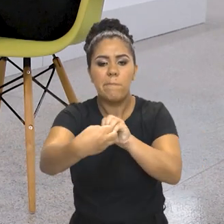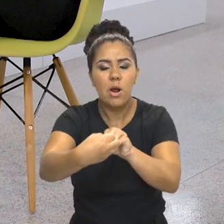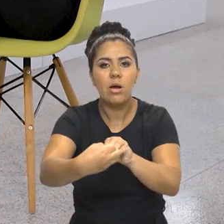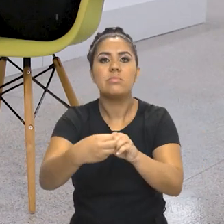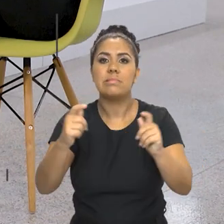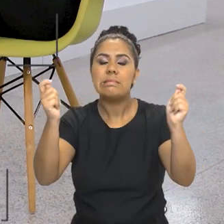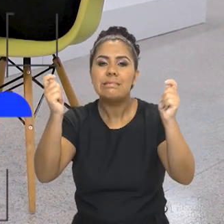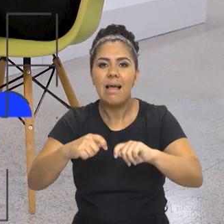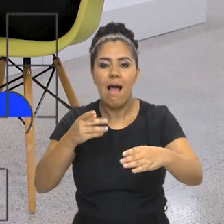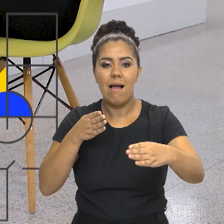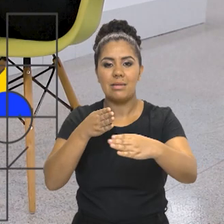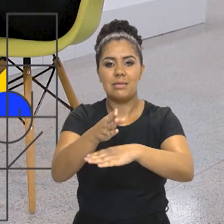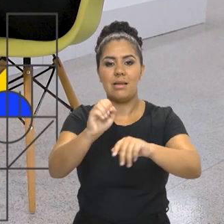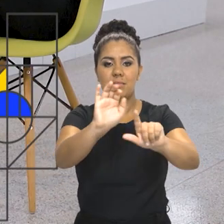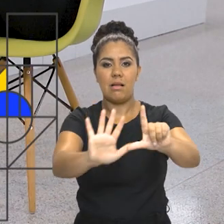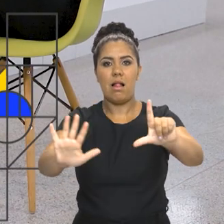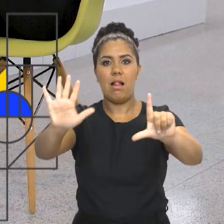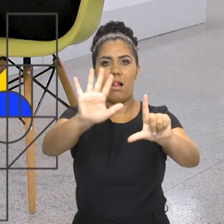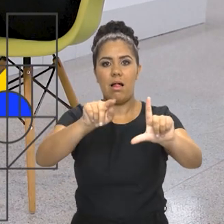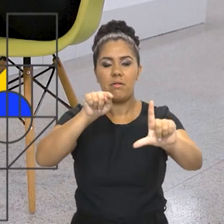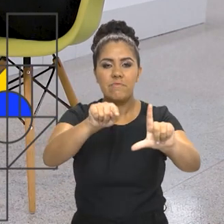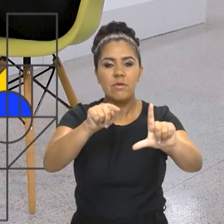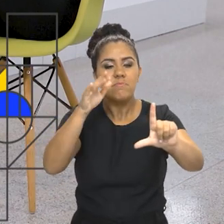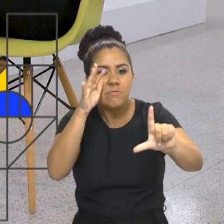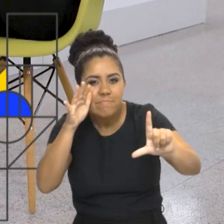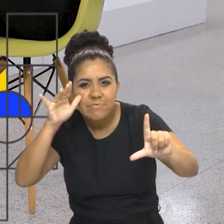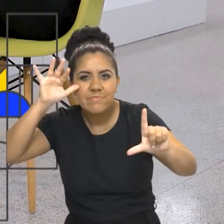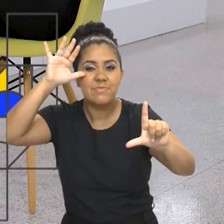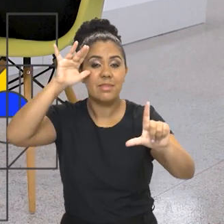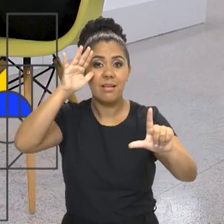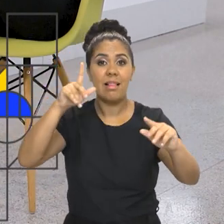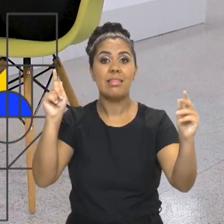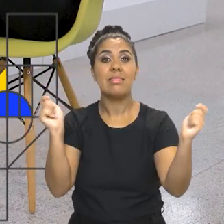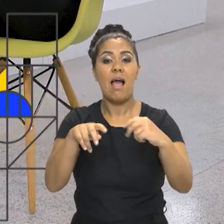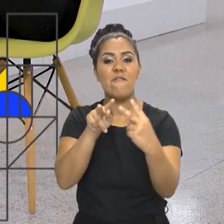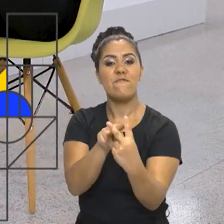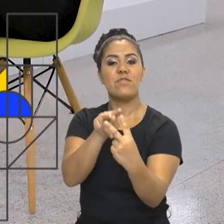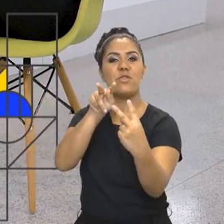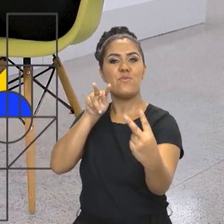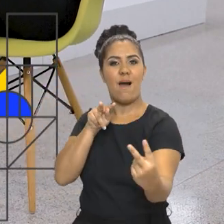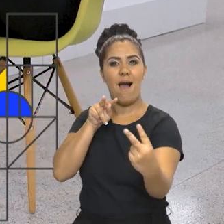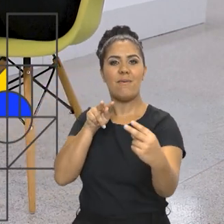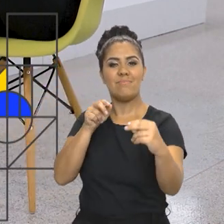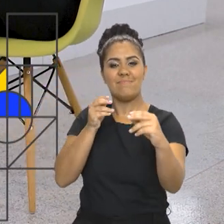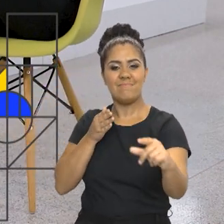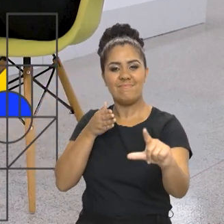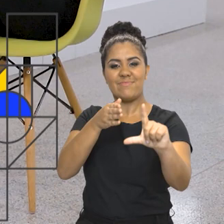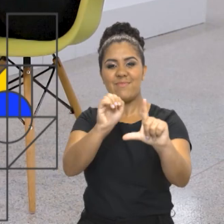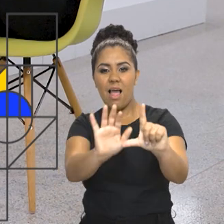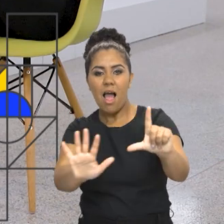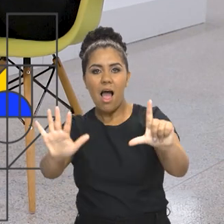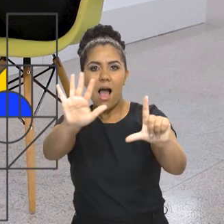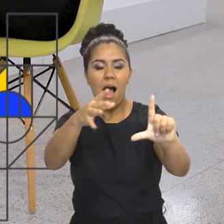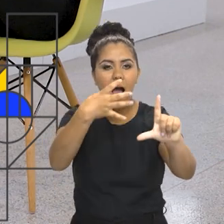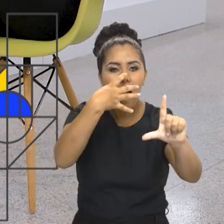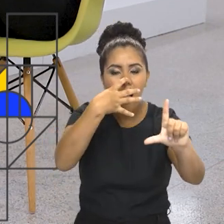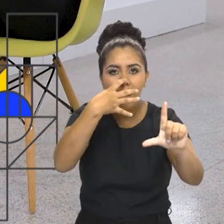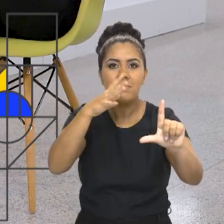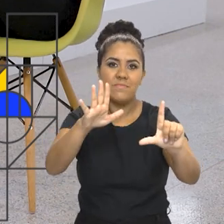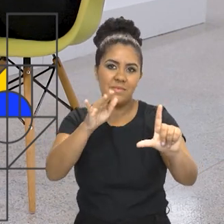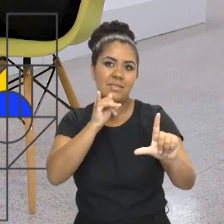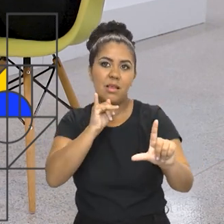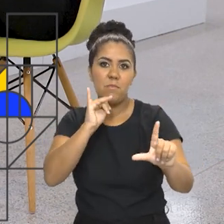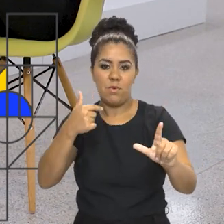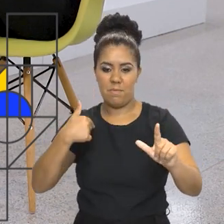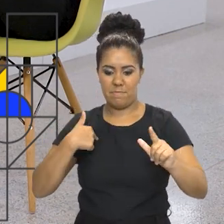possa acessar esses acervos. Ou seja, você pode fazer, por exemplo, uma visita virtual a um determinado museu que você, é aquilo que você falou, não está na sua